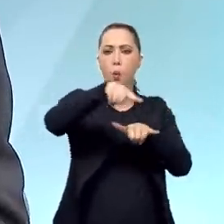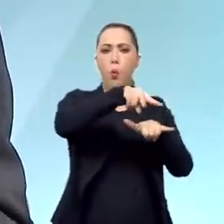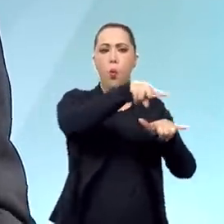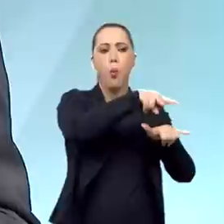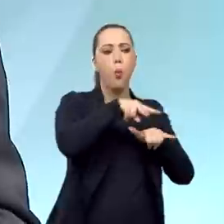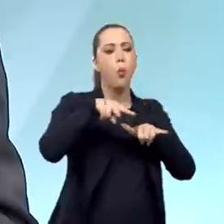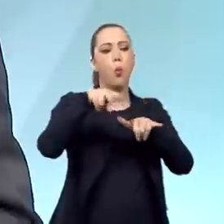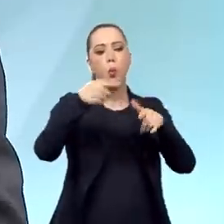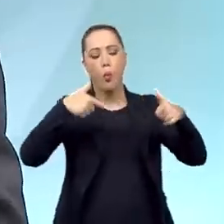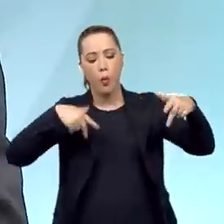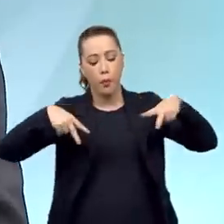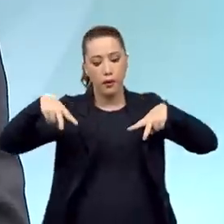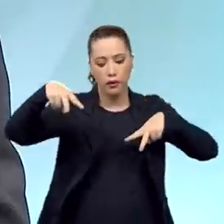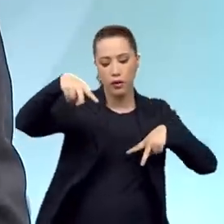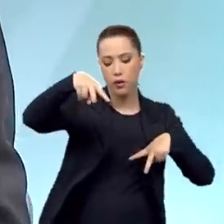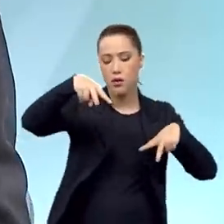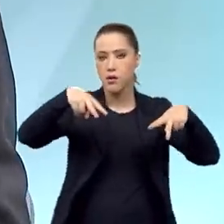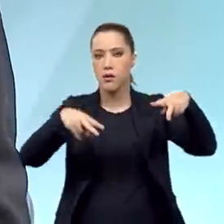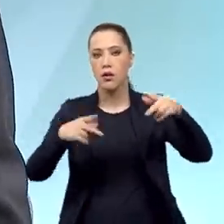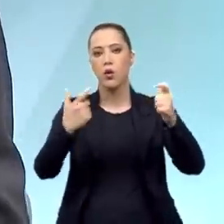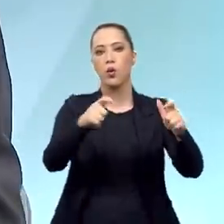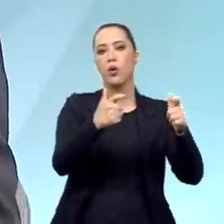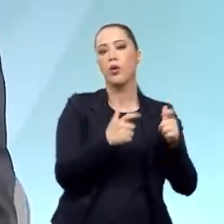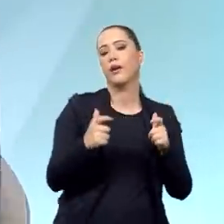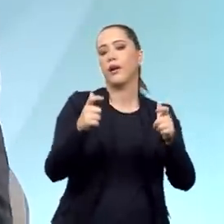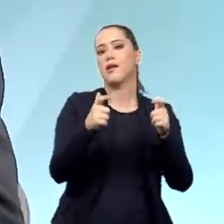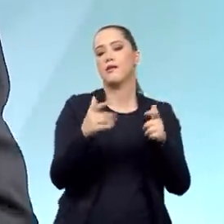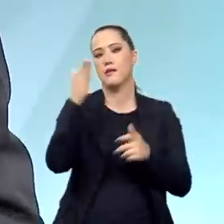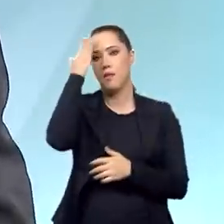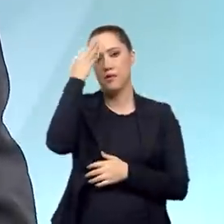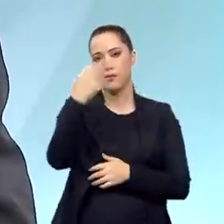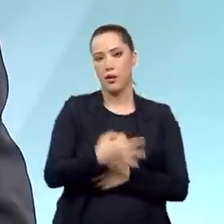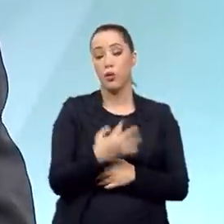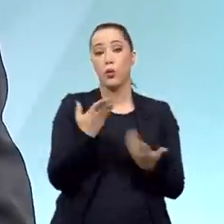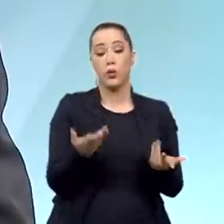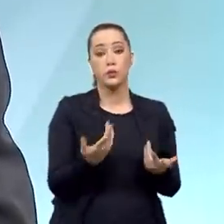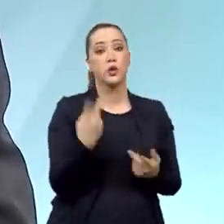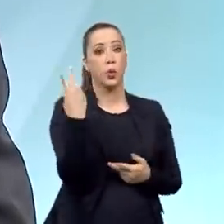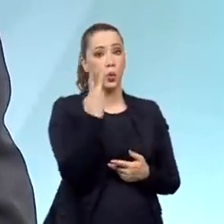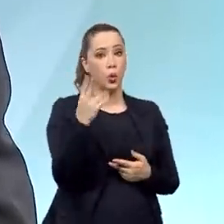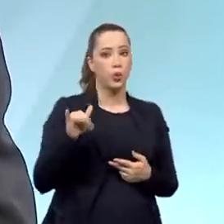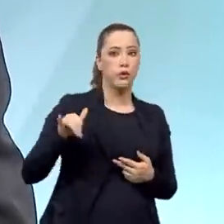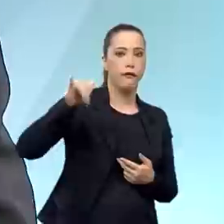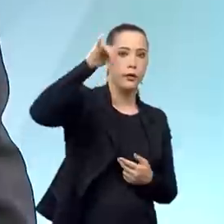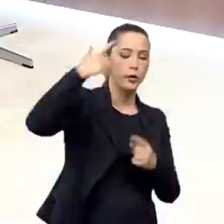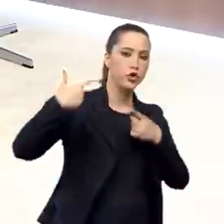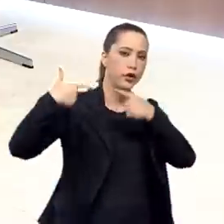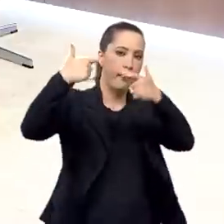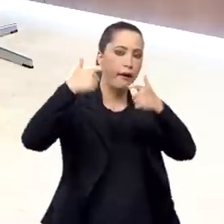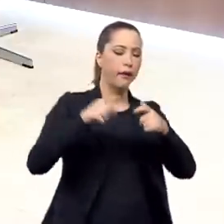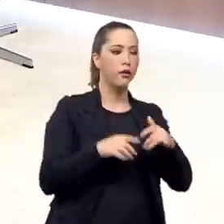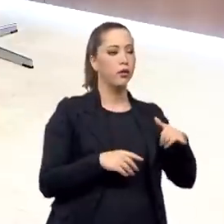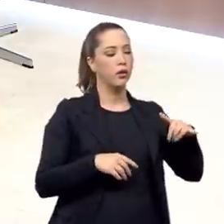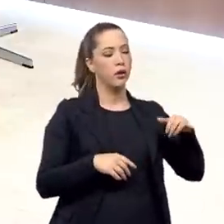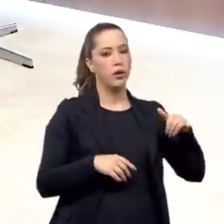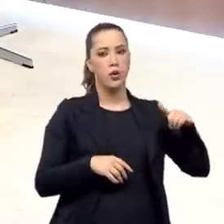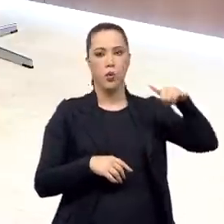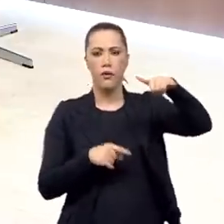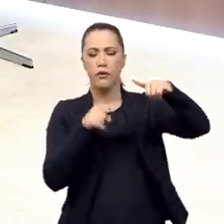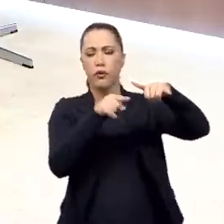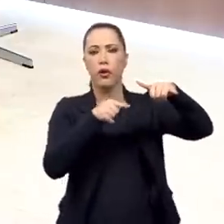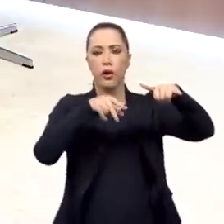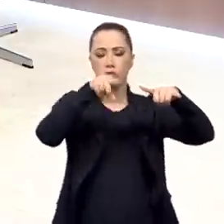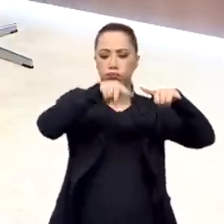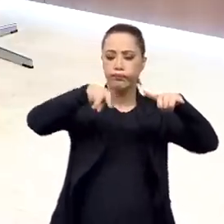levantamentos de reconhecimento. Então, foram essas duas unidades aéreas que também combateram na Itália. E o primeiro grupo de